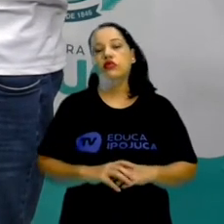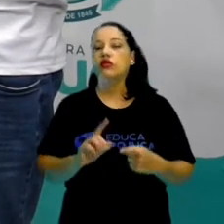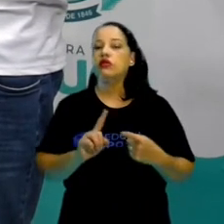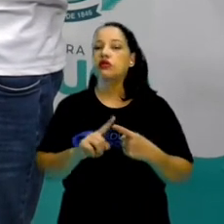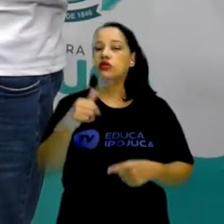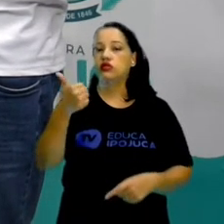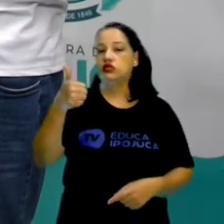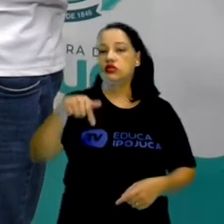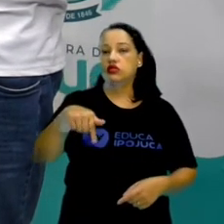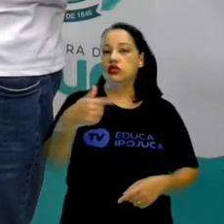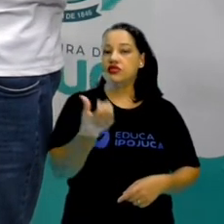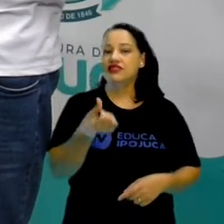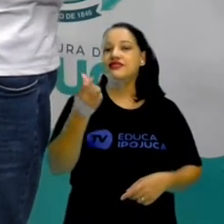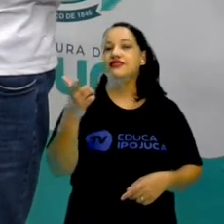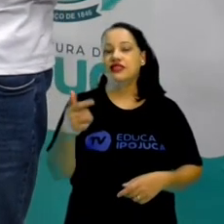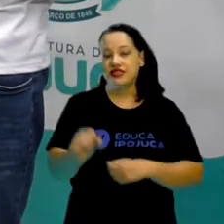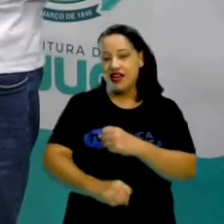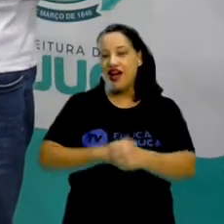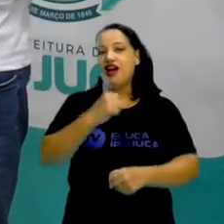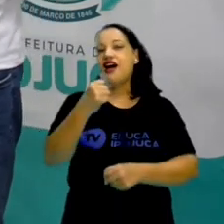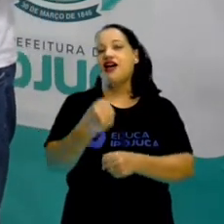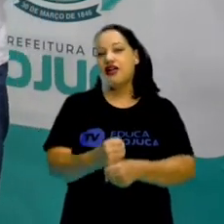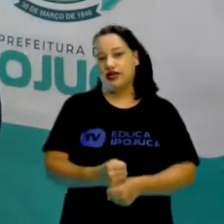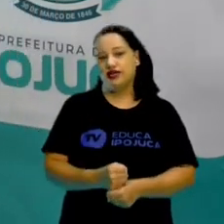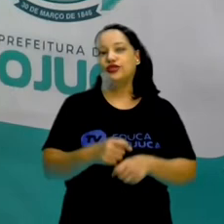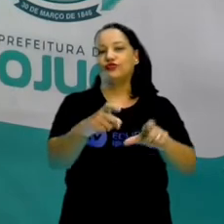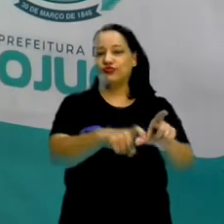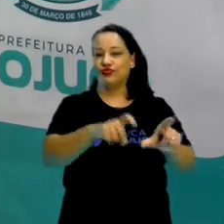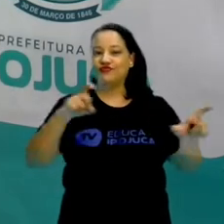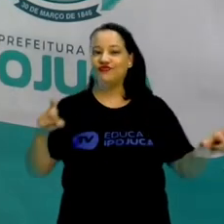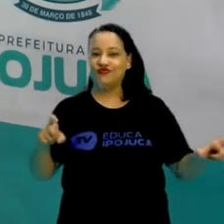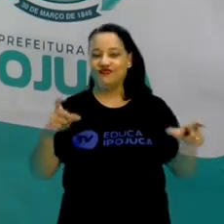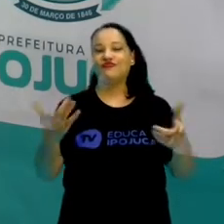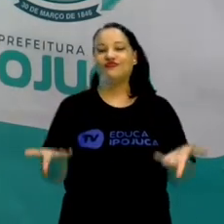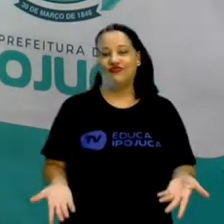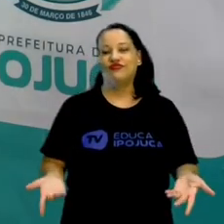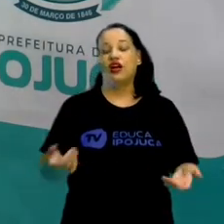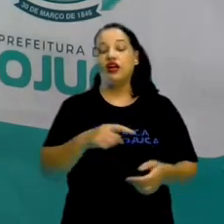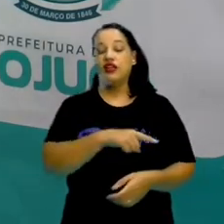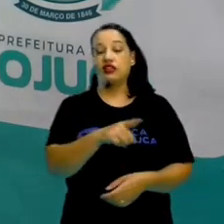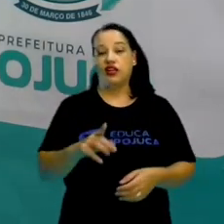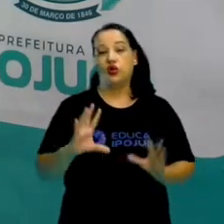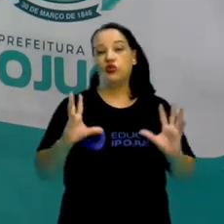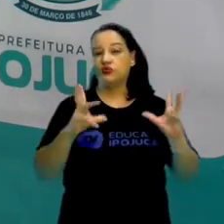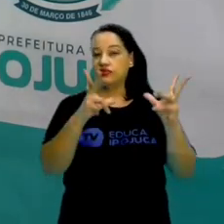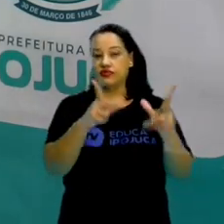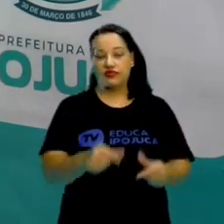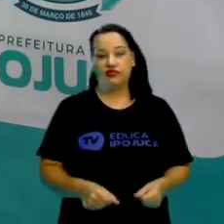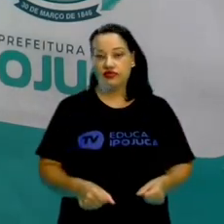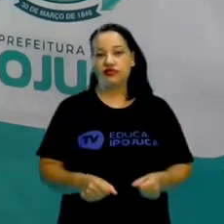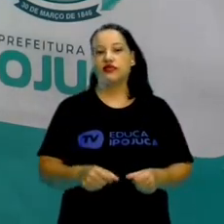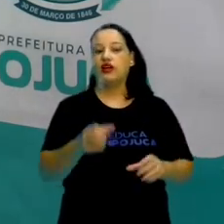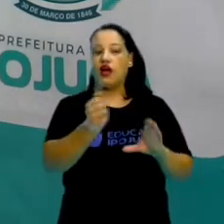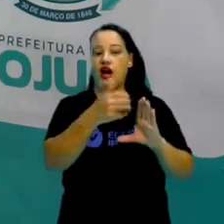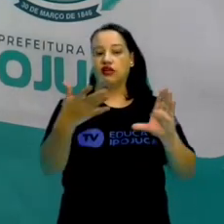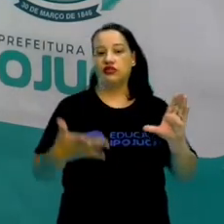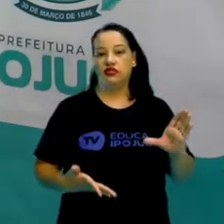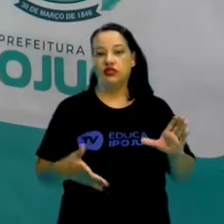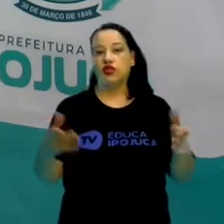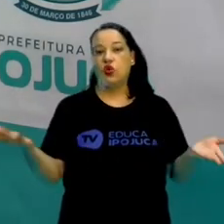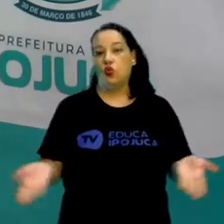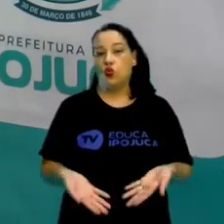176 anos de emancipação política do Ipojuca Então dentro dessas características todas, nós estamos agora